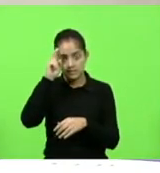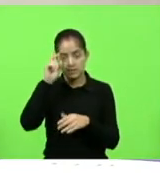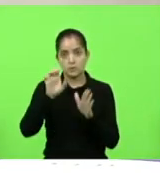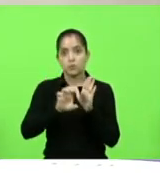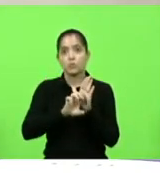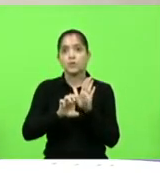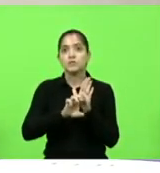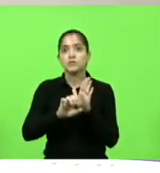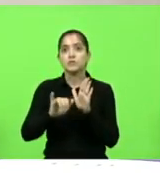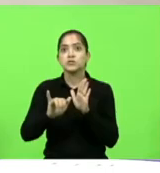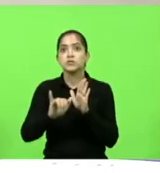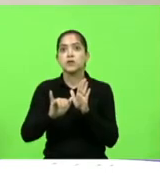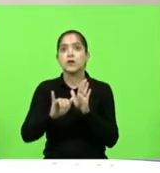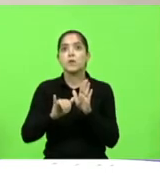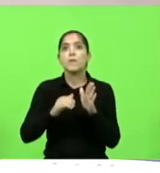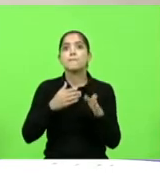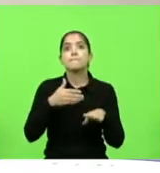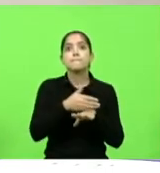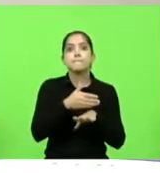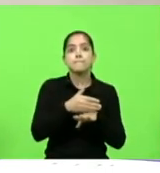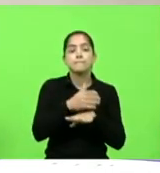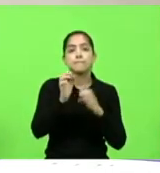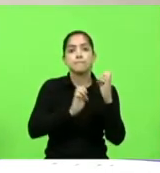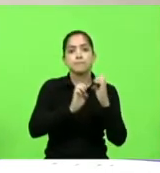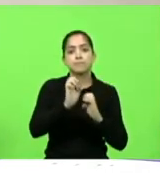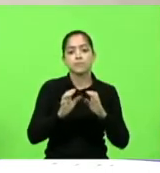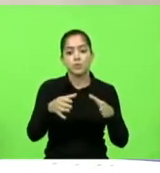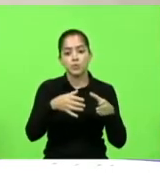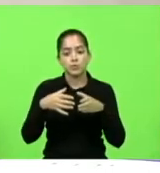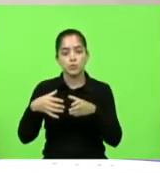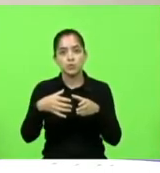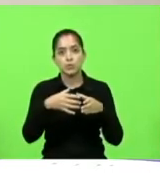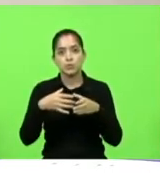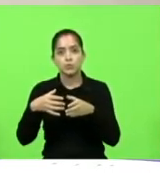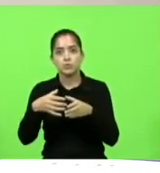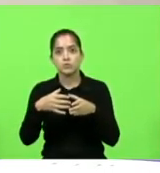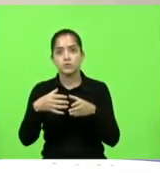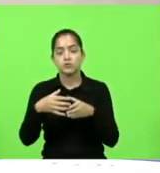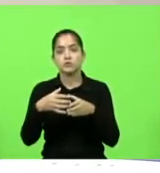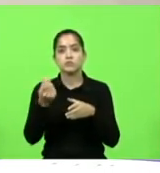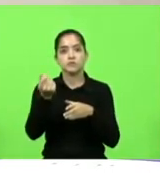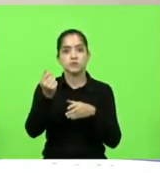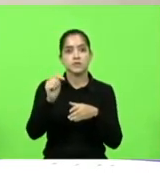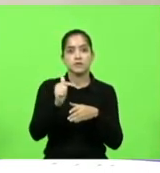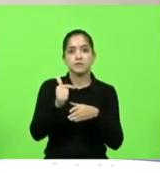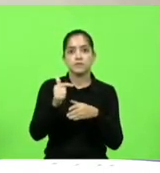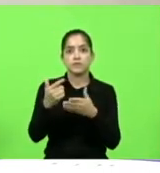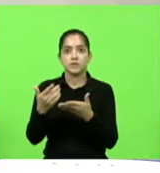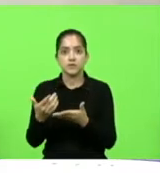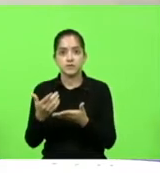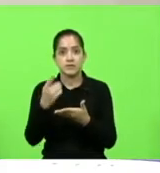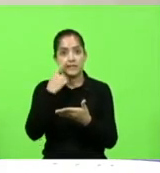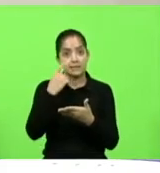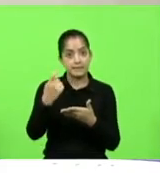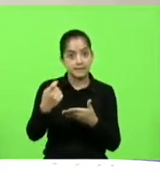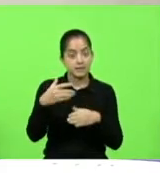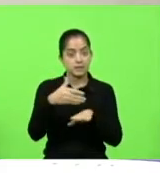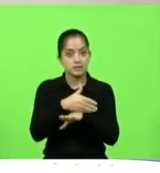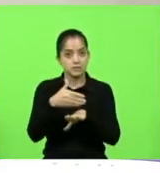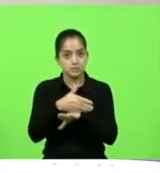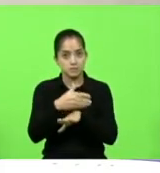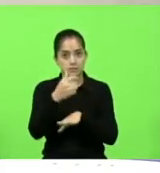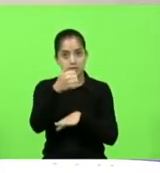participação das empresas e organizações sem fim lucrativos que tiverem interesse de participar da